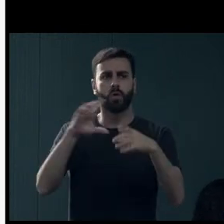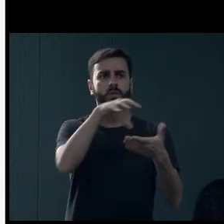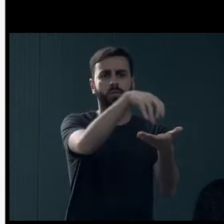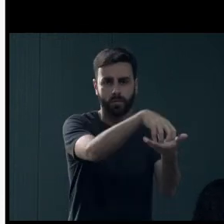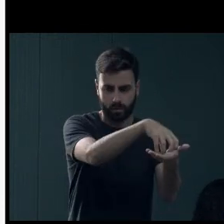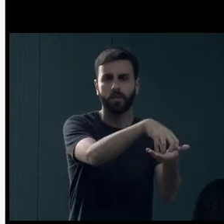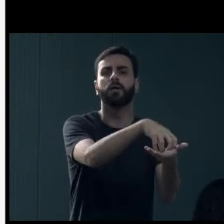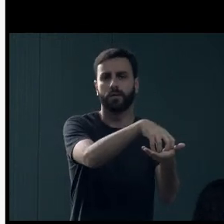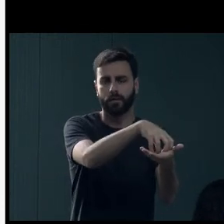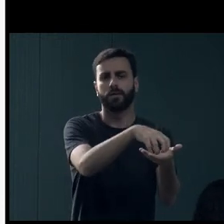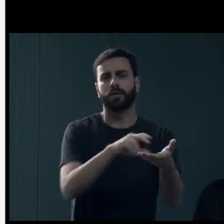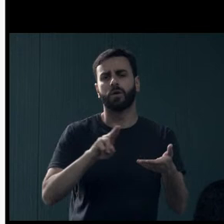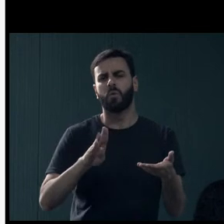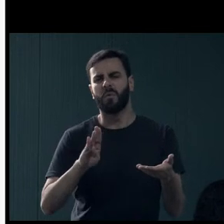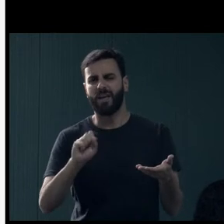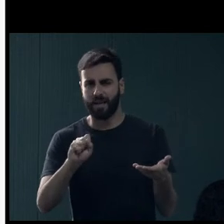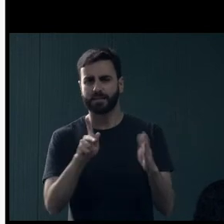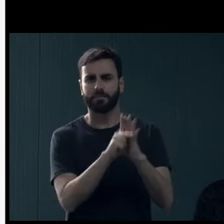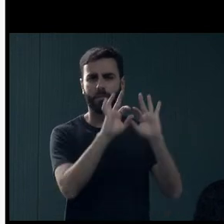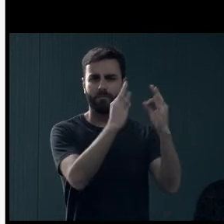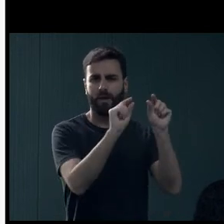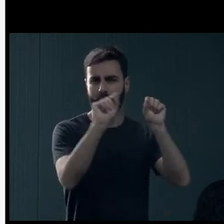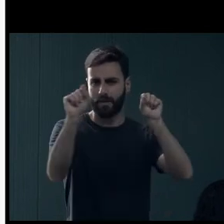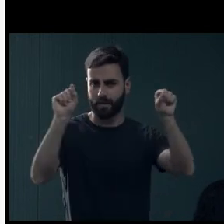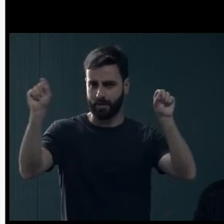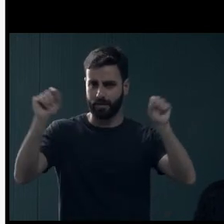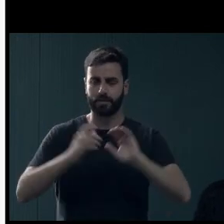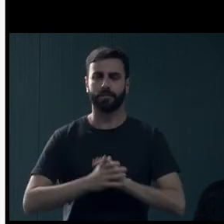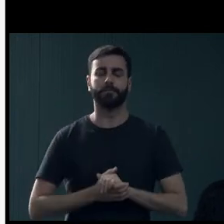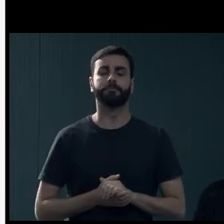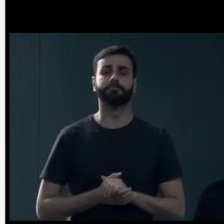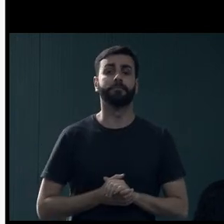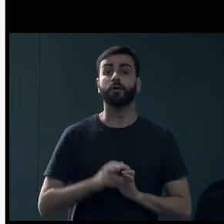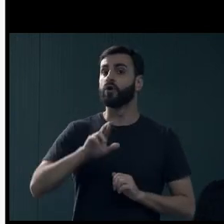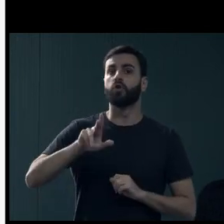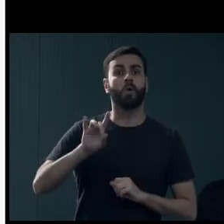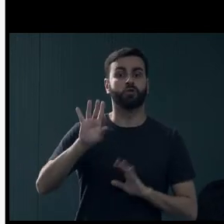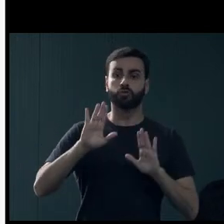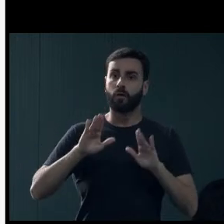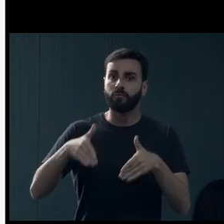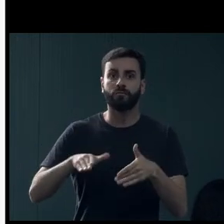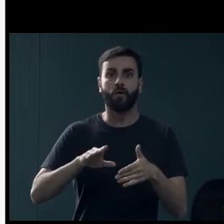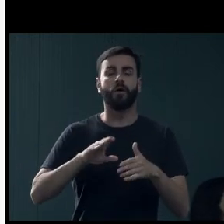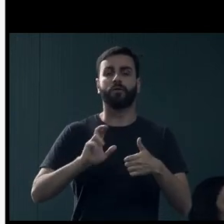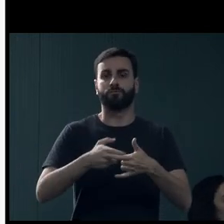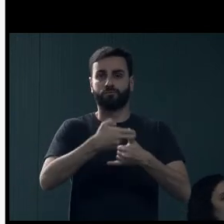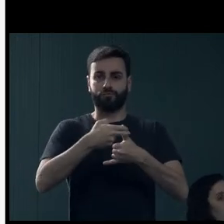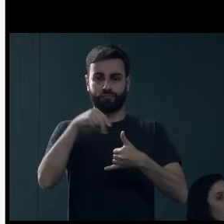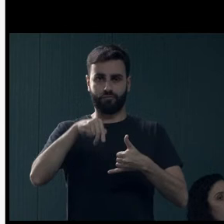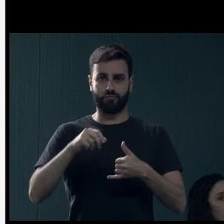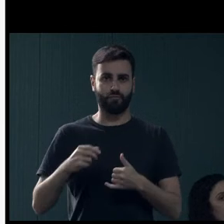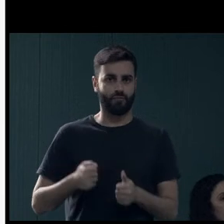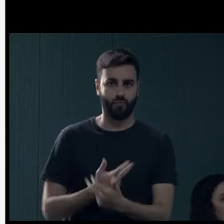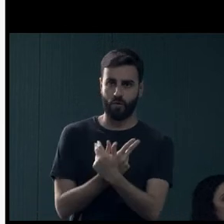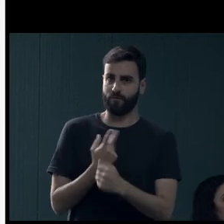família como referência. Então, nós não temos somente a divisão de saúde aqui na UFV, nós temos outros pontos na cidade.